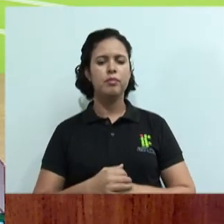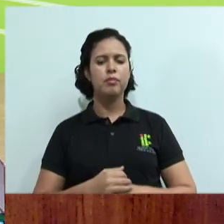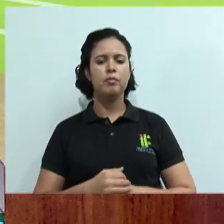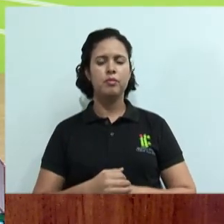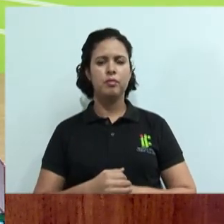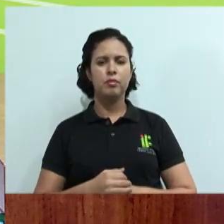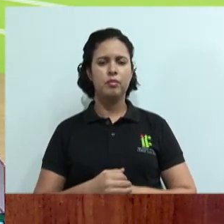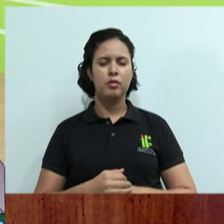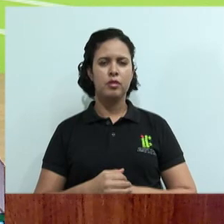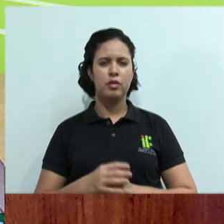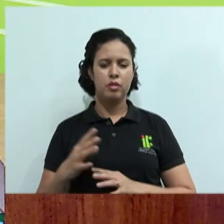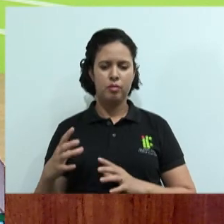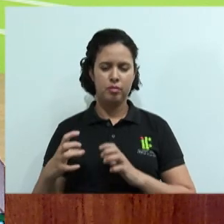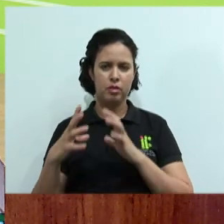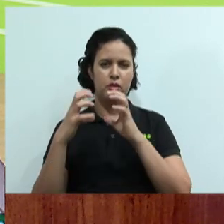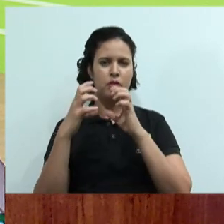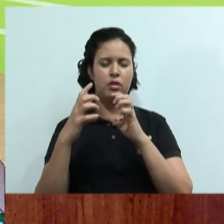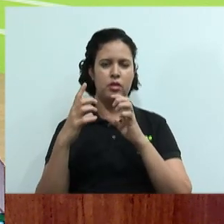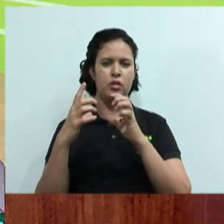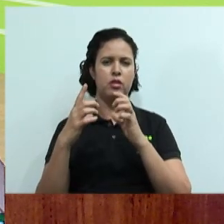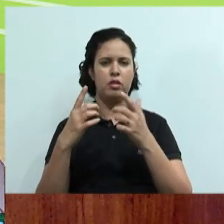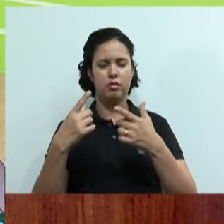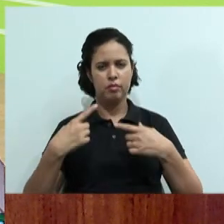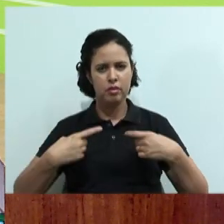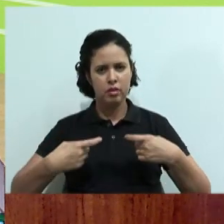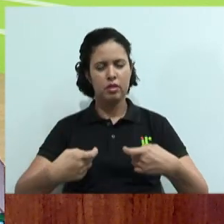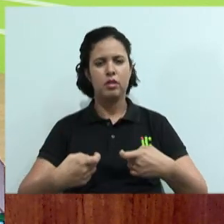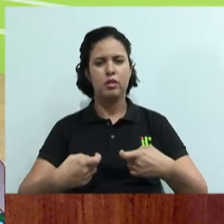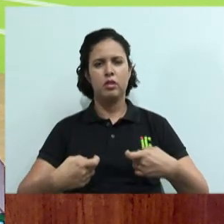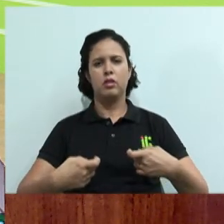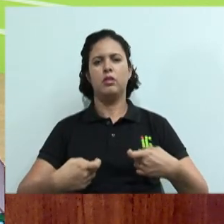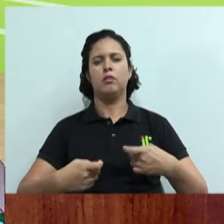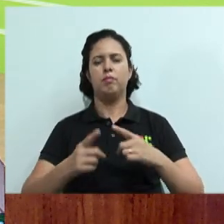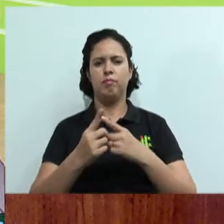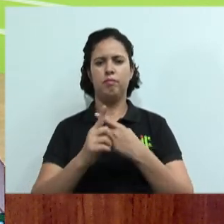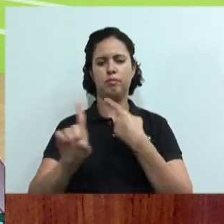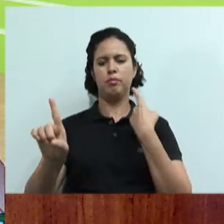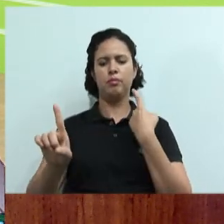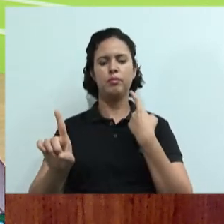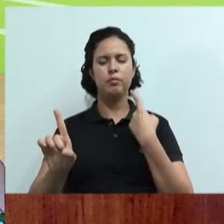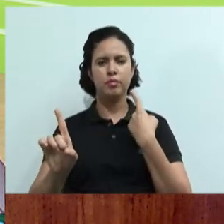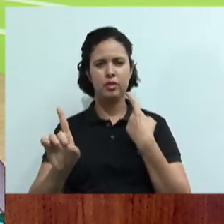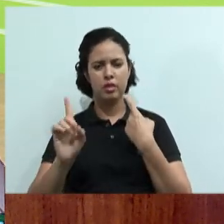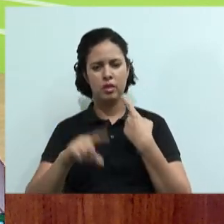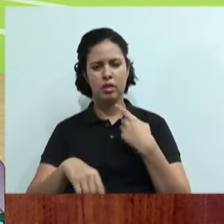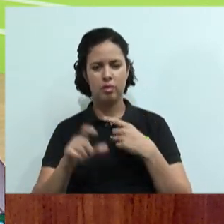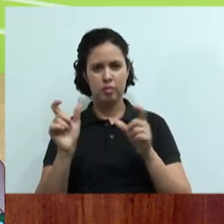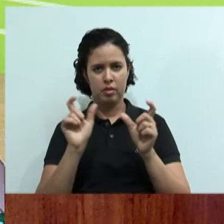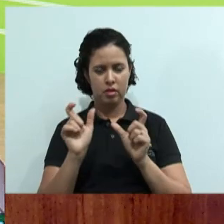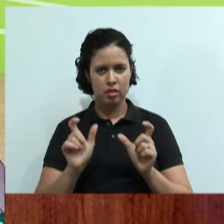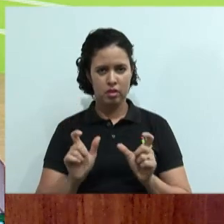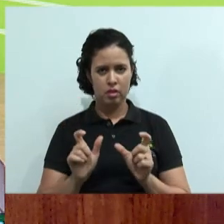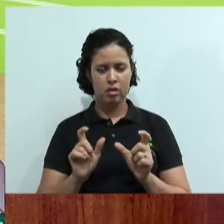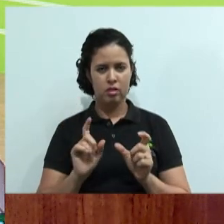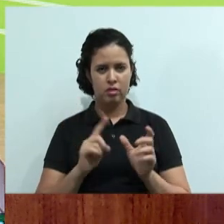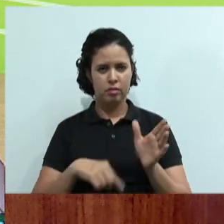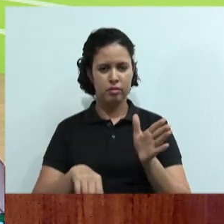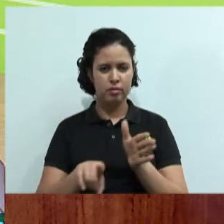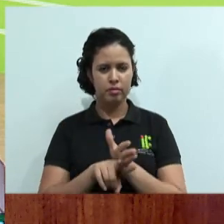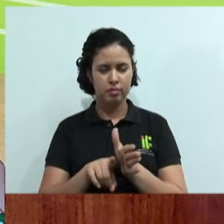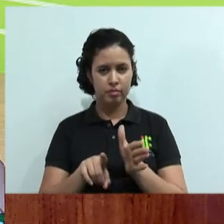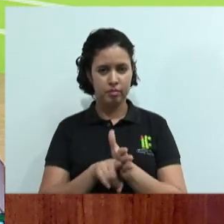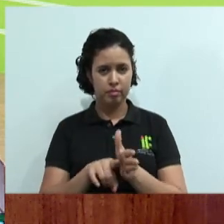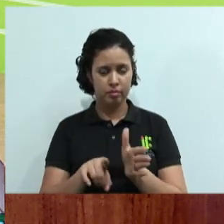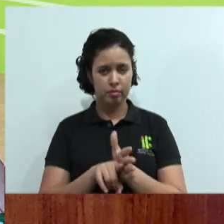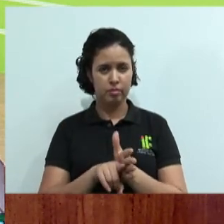aqui, Briga, intriga, guerra, discórdia, né? Todas palavras aí de forma negativa, né? Quando